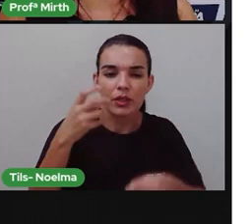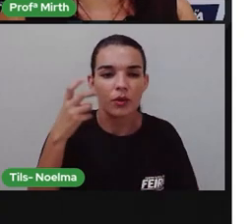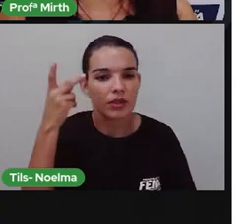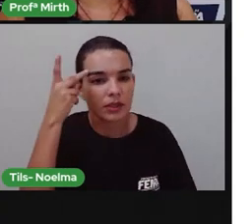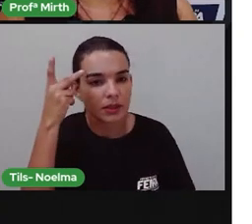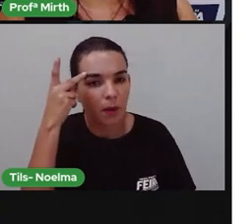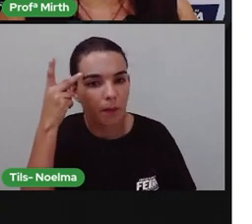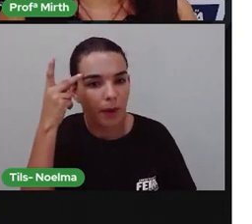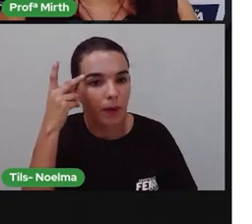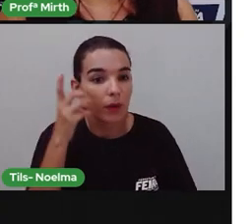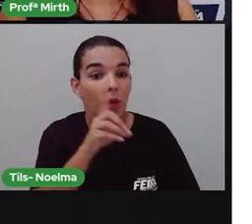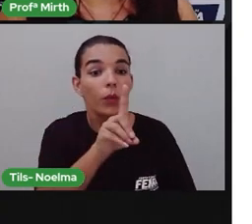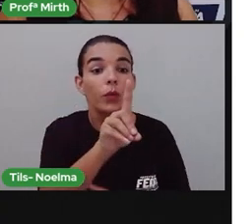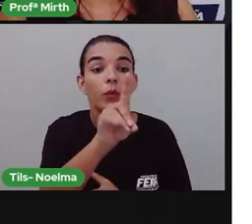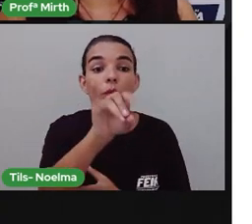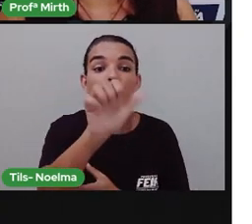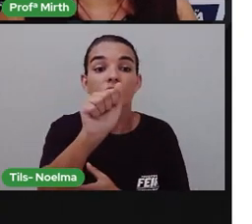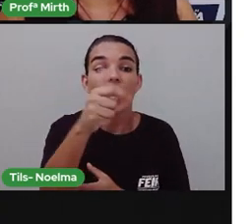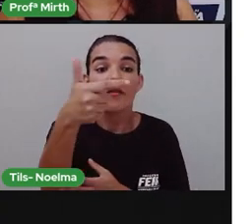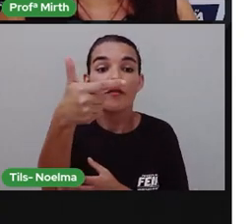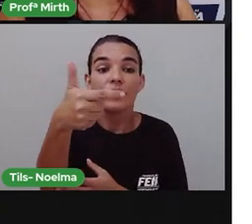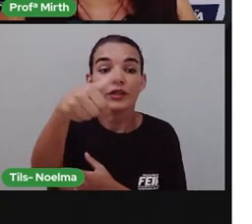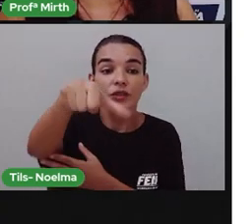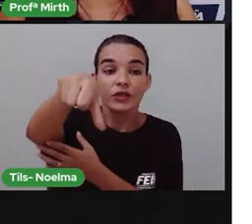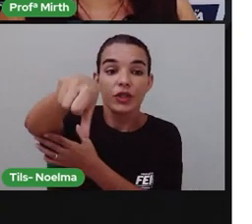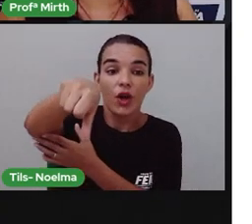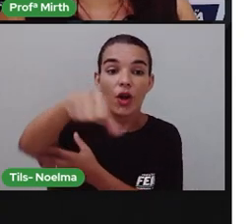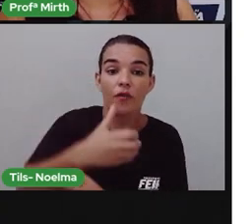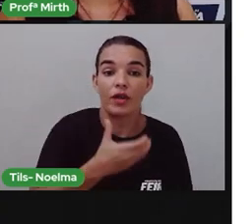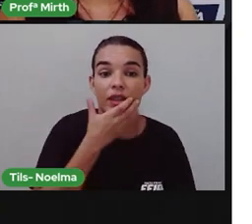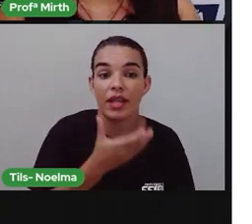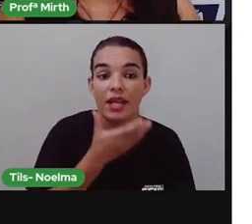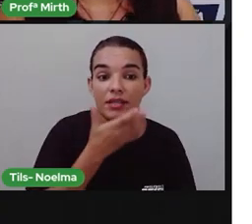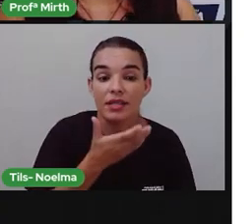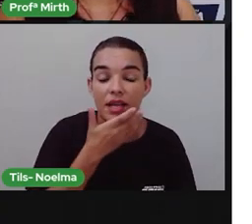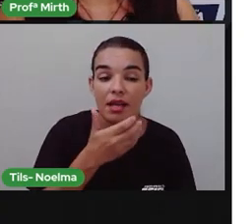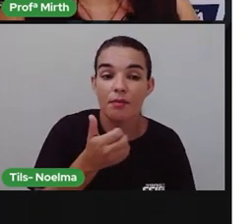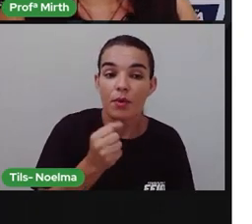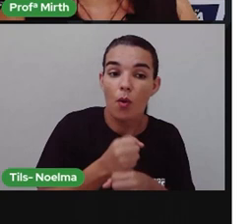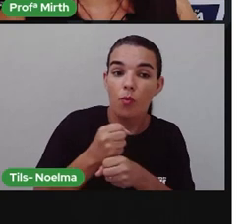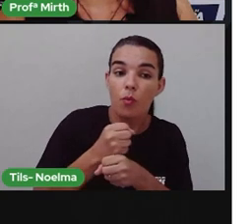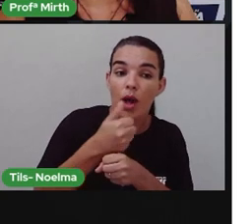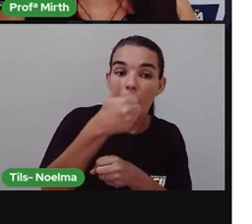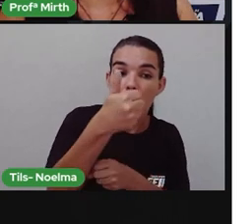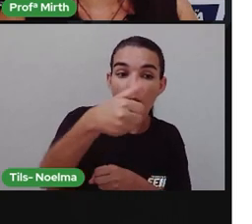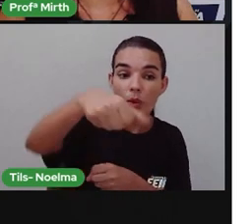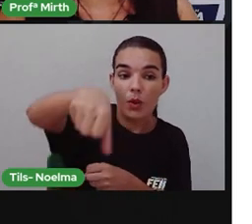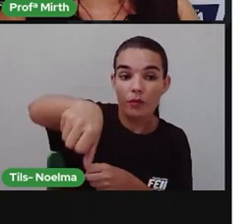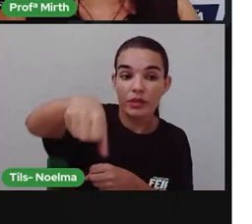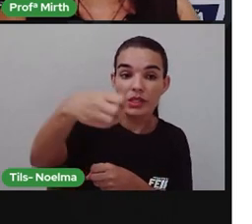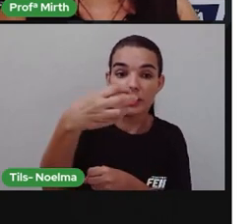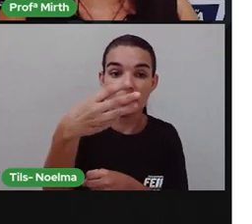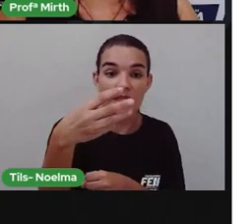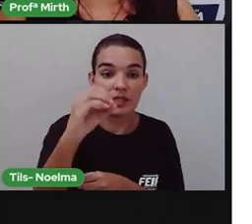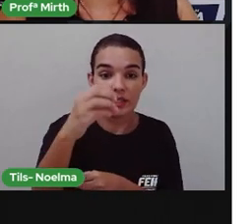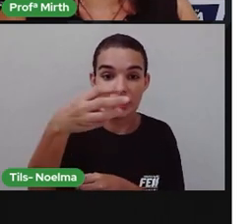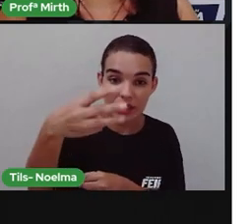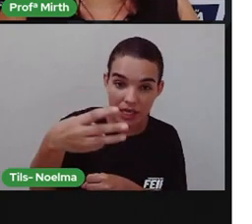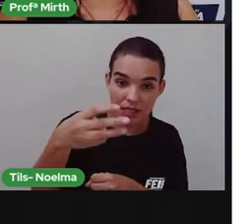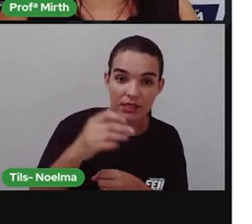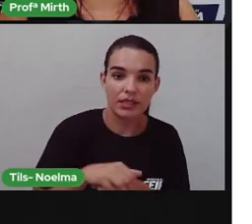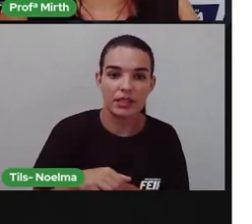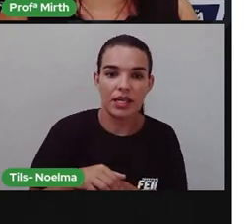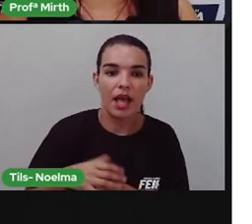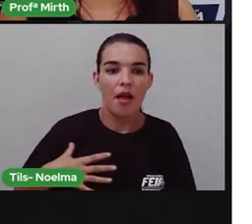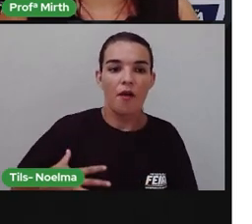Portinari e Dominica de Bassano, era o segundo filho entre 12